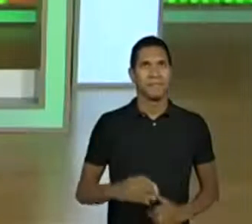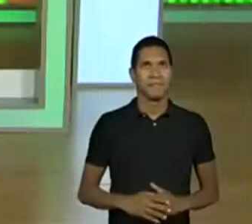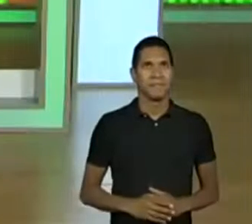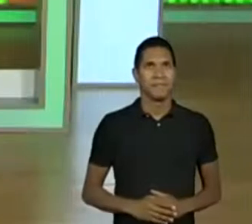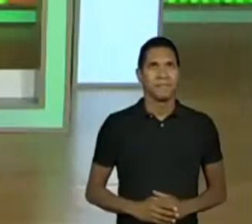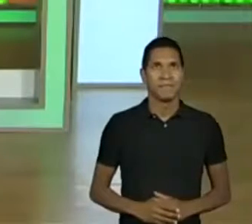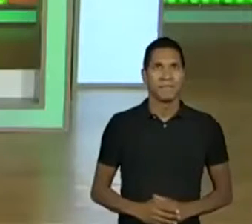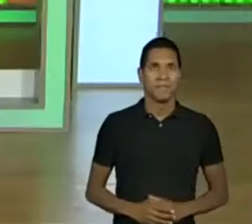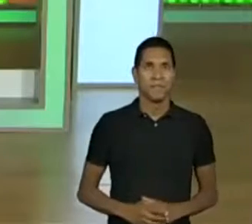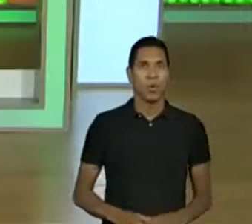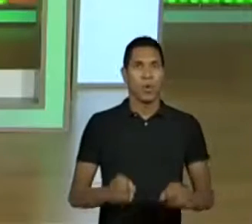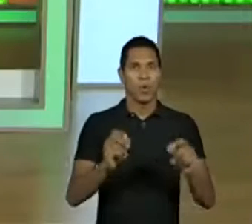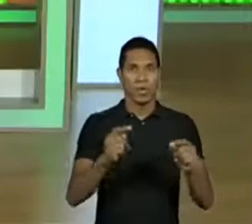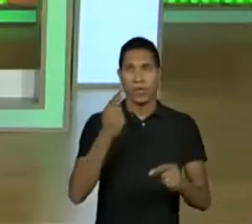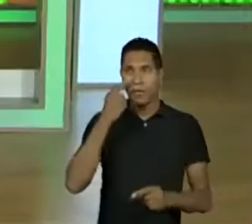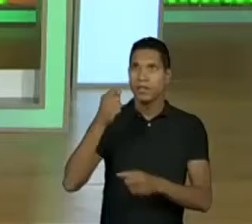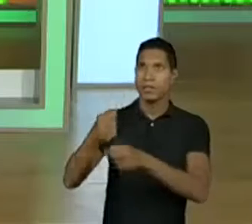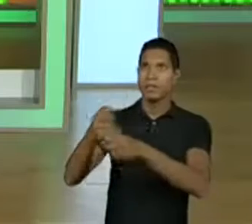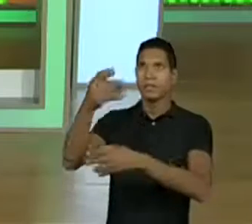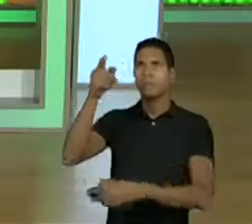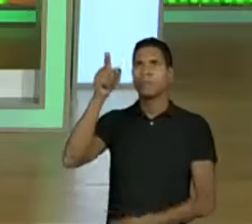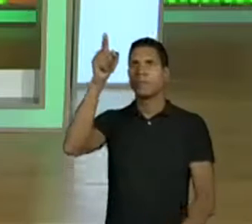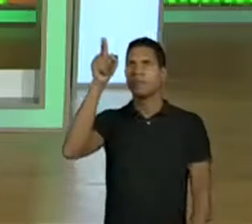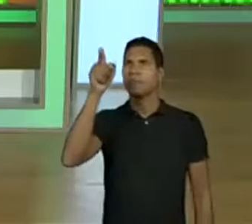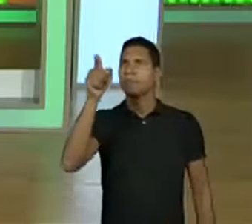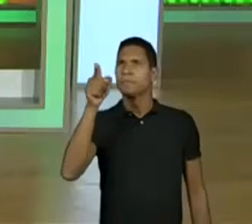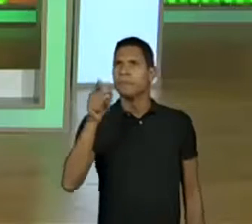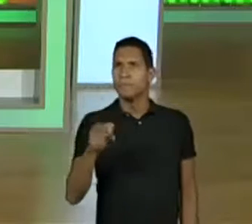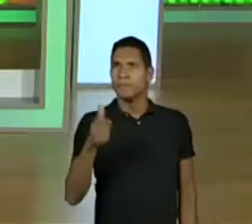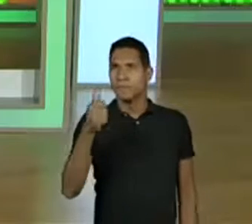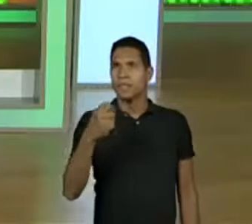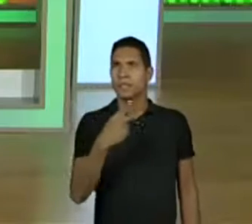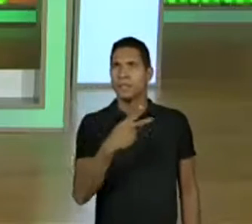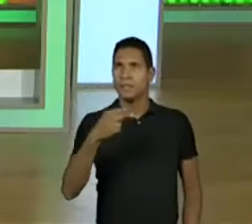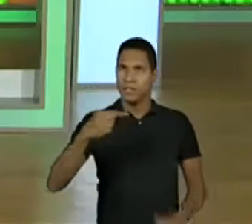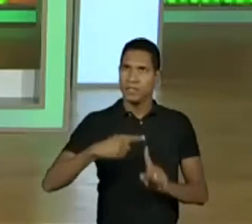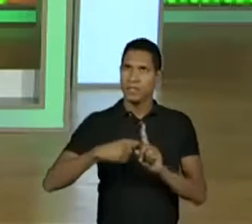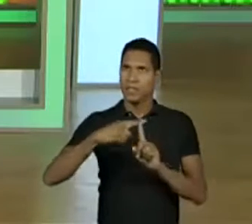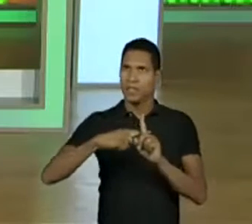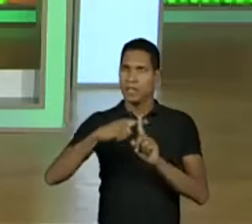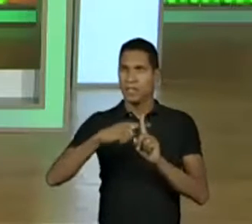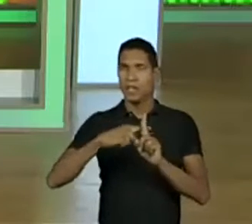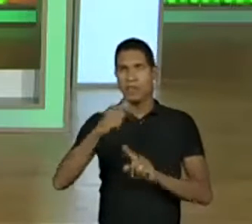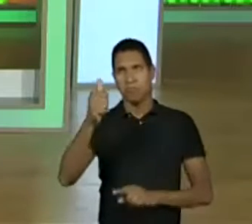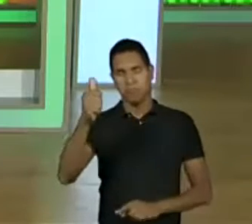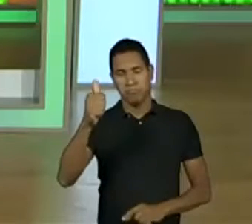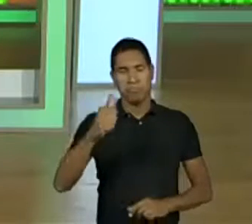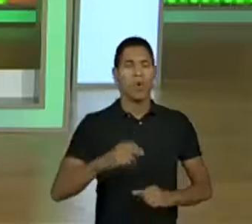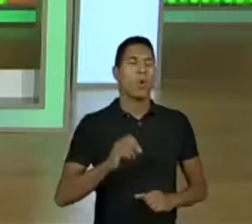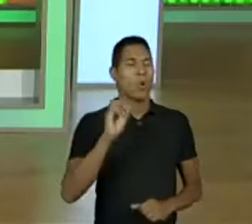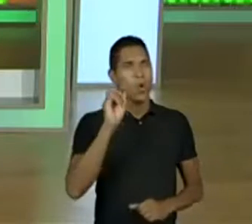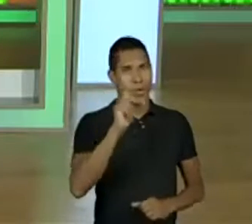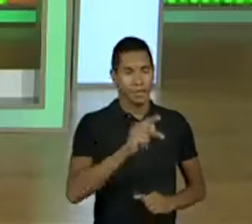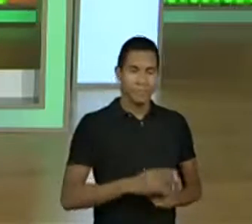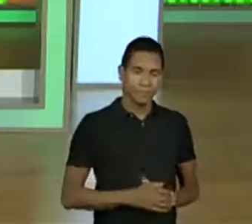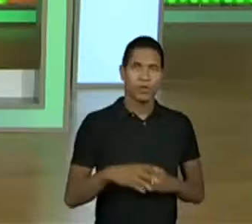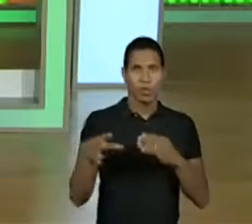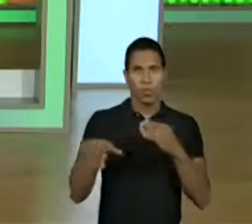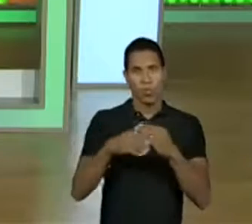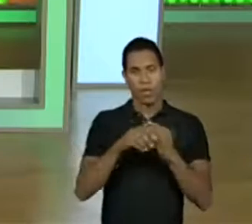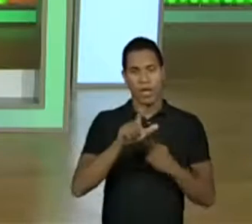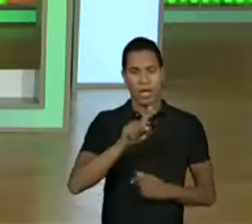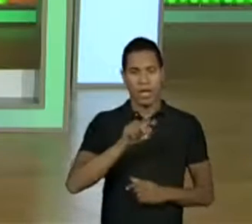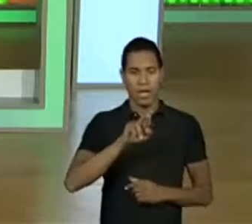Certo, Tainá, Kaique e William disseram 27 graus. Isso, podemos completar então com os graus Celsius.